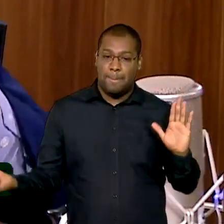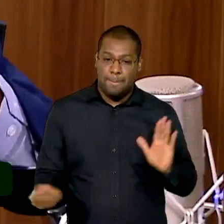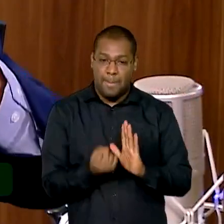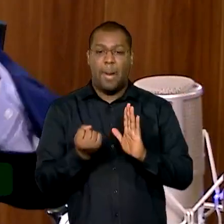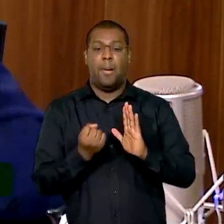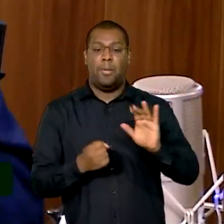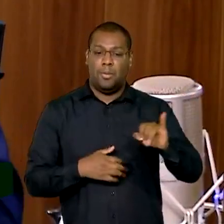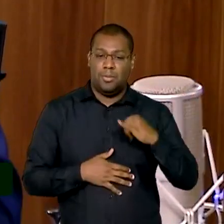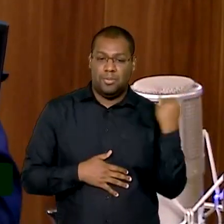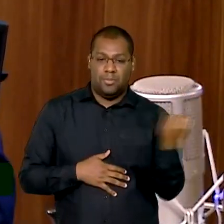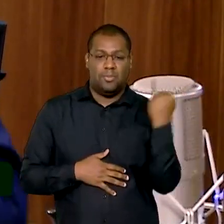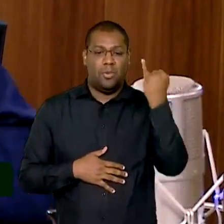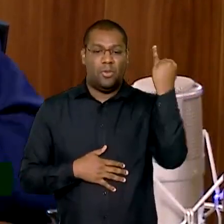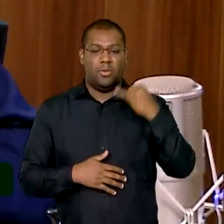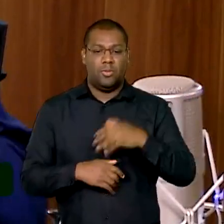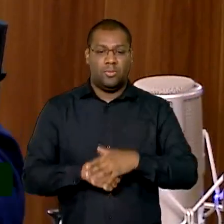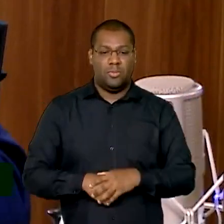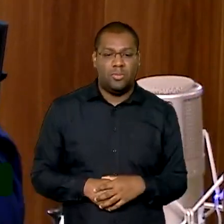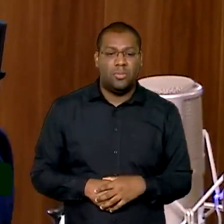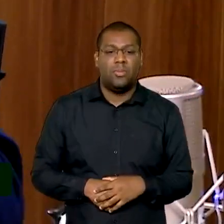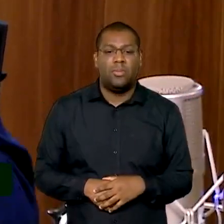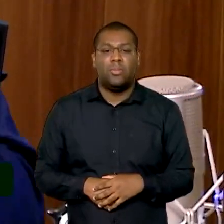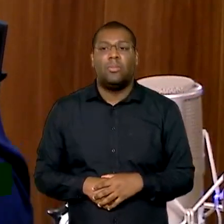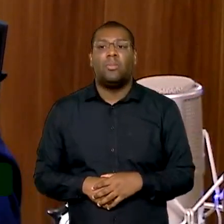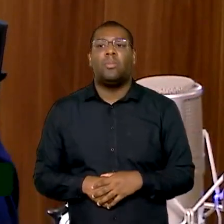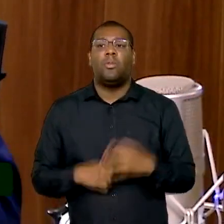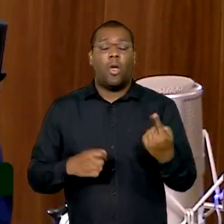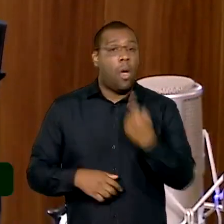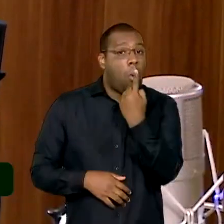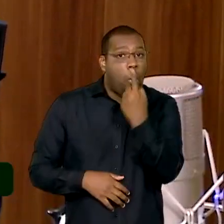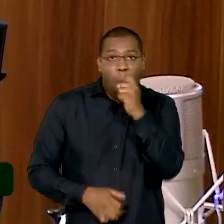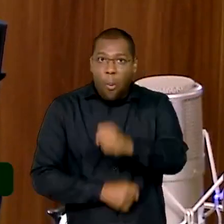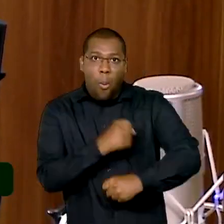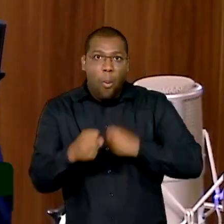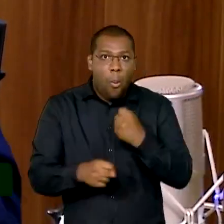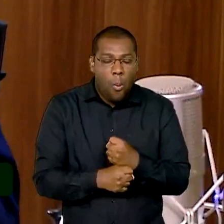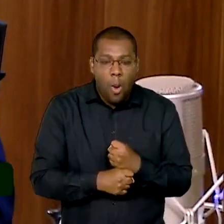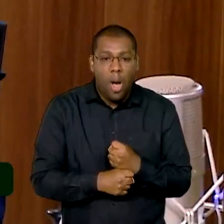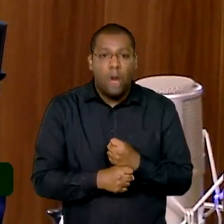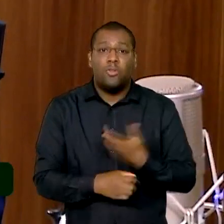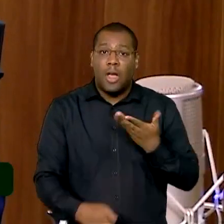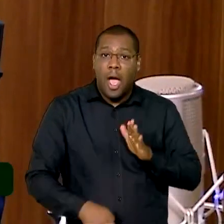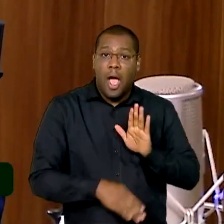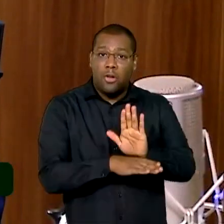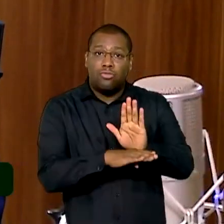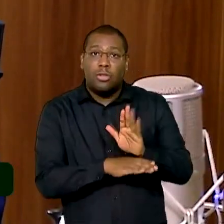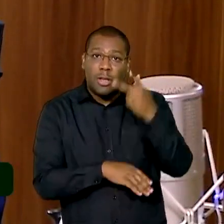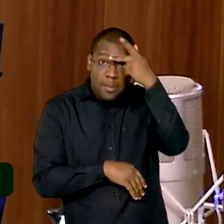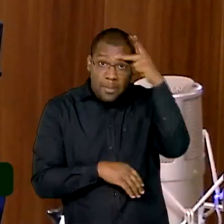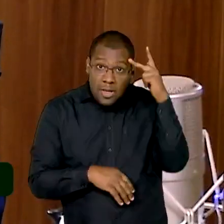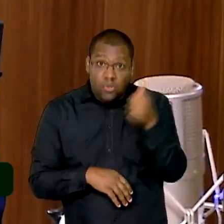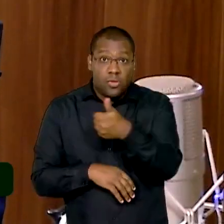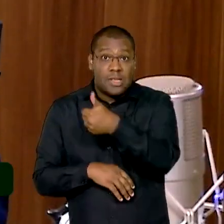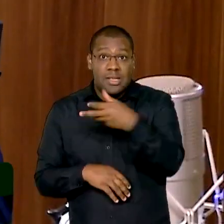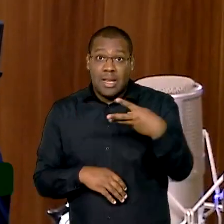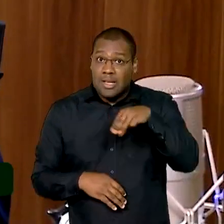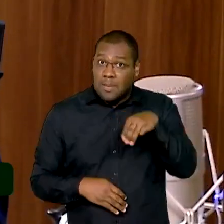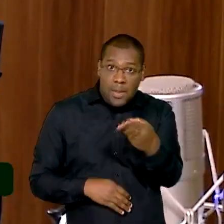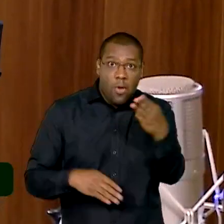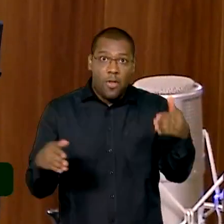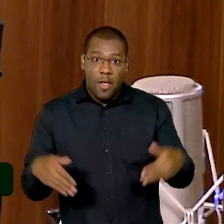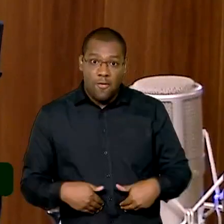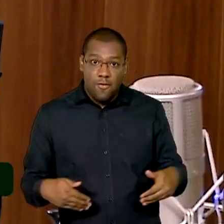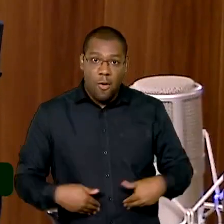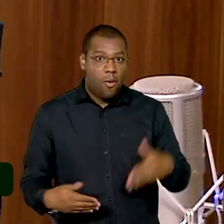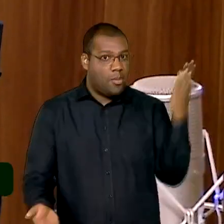história. Você tirar, assim, num ano de arrumação da casa, 13 milhões de pessoas do mapa da fome. Essas